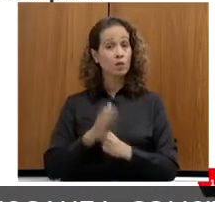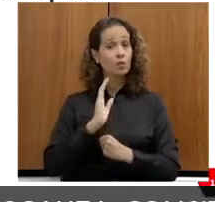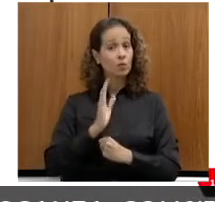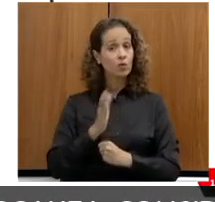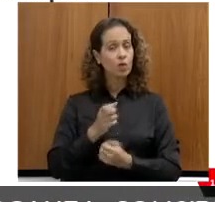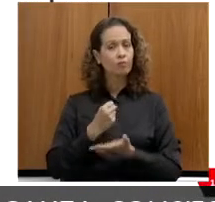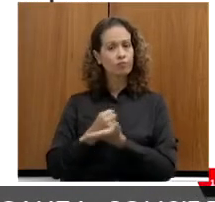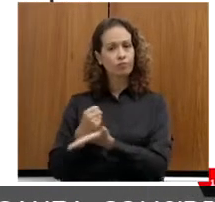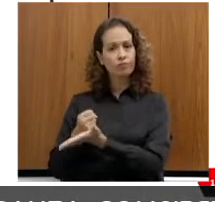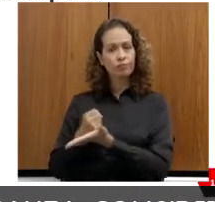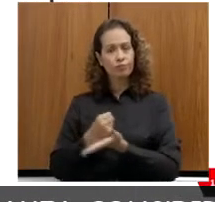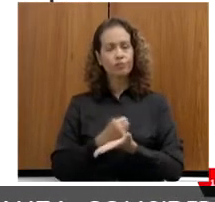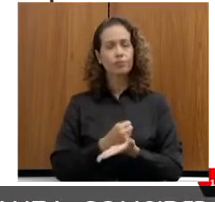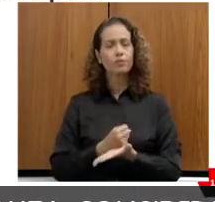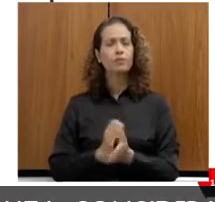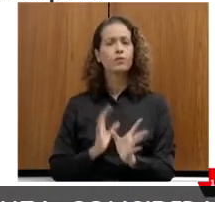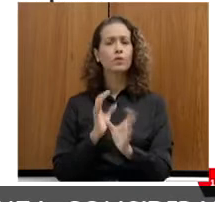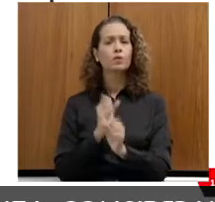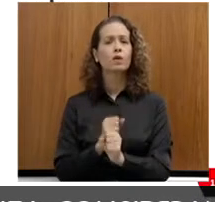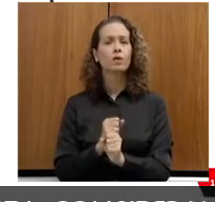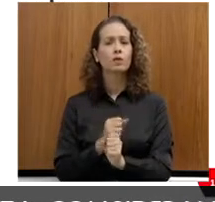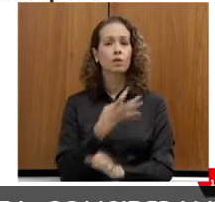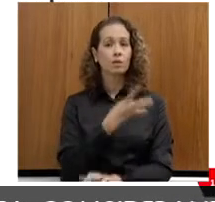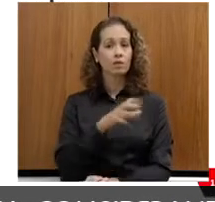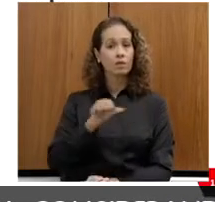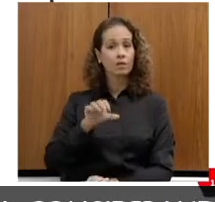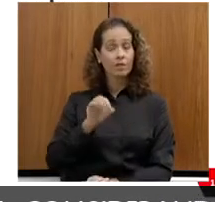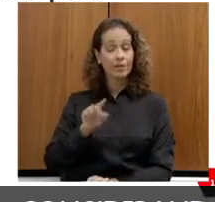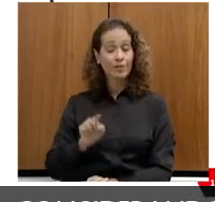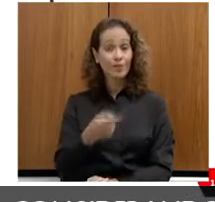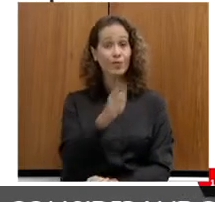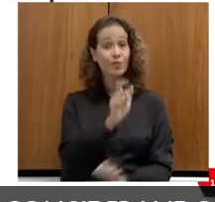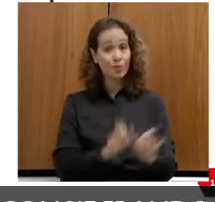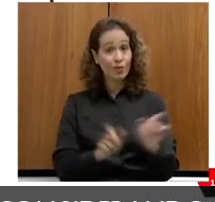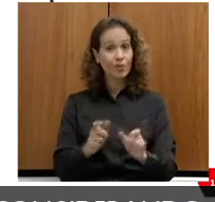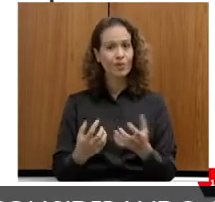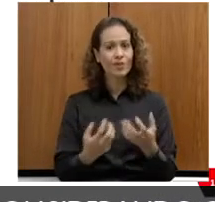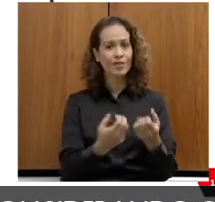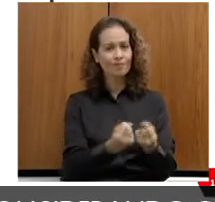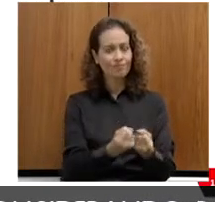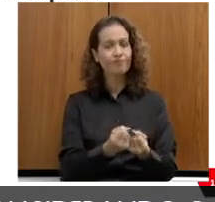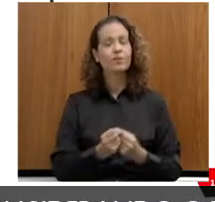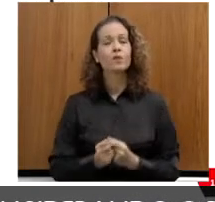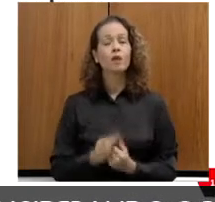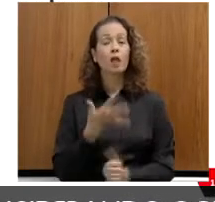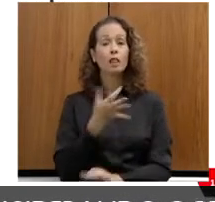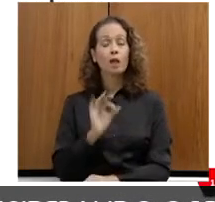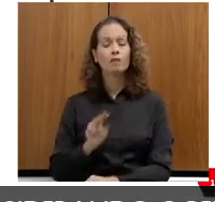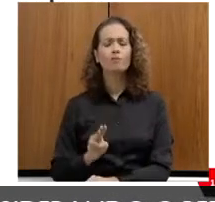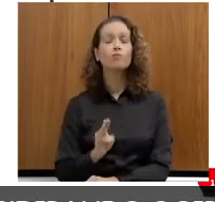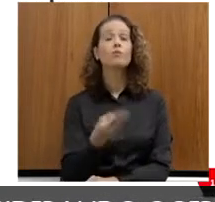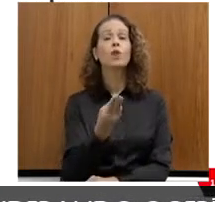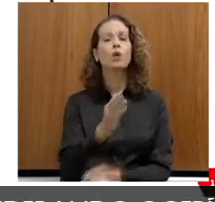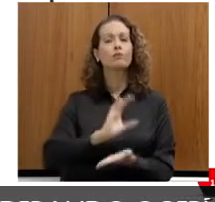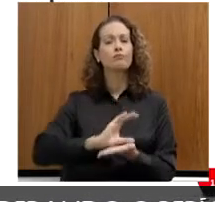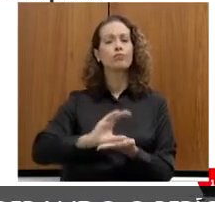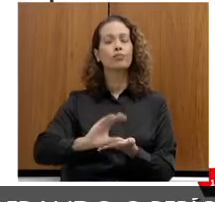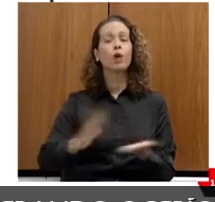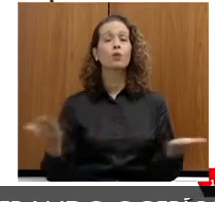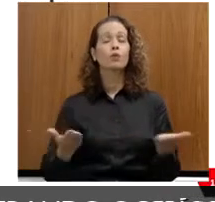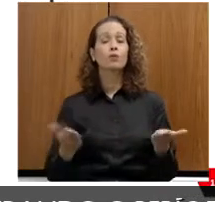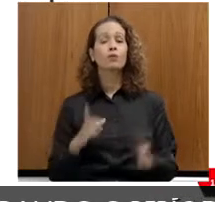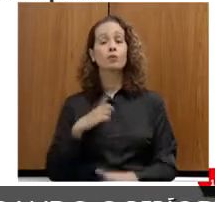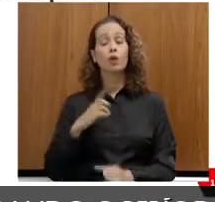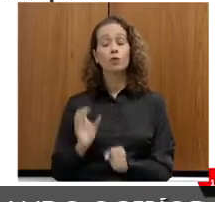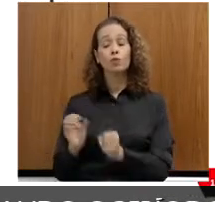990 mil pessoas beneficiadas e 10 milhões repassados. Hoje eu tenho um município que faz um trabalho